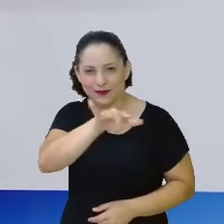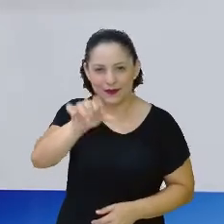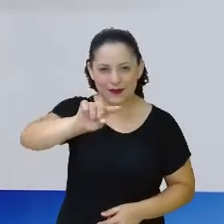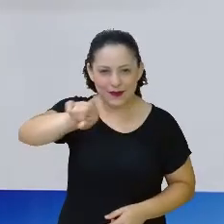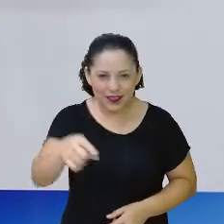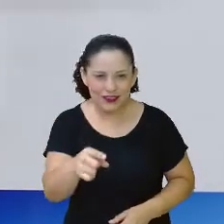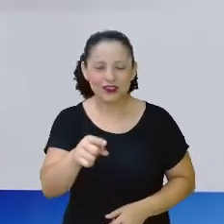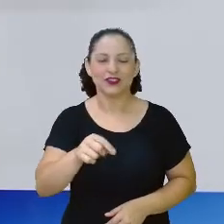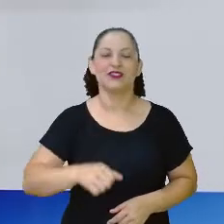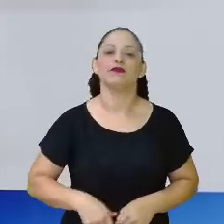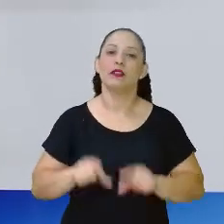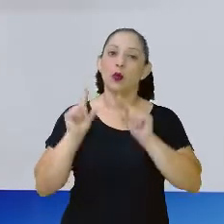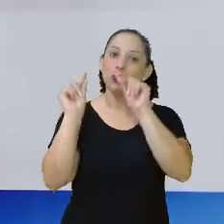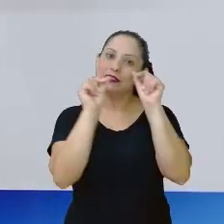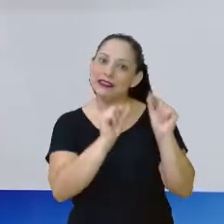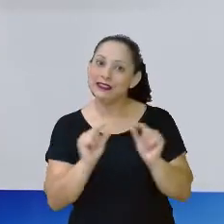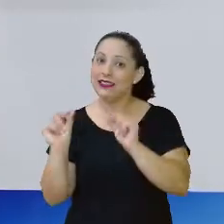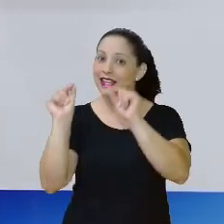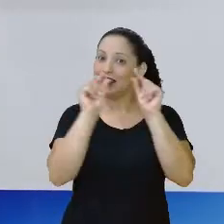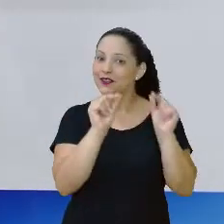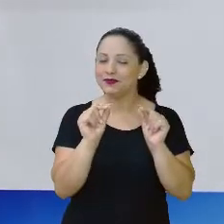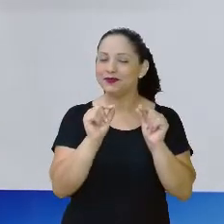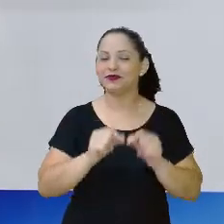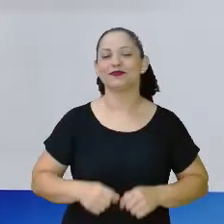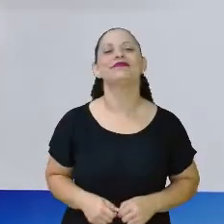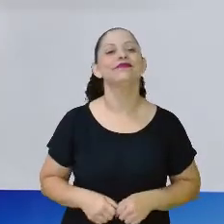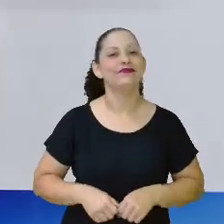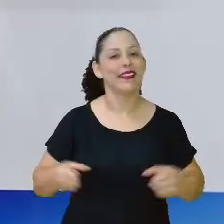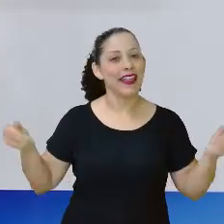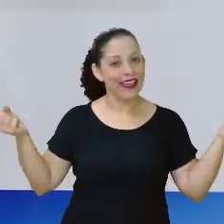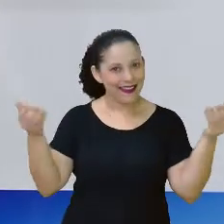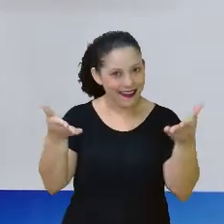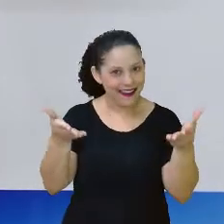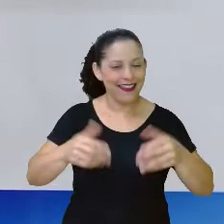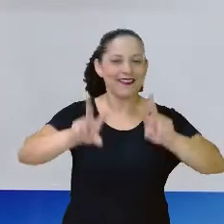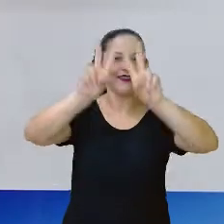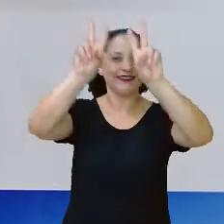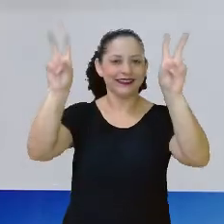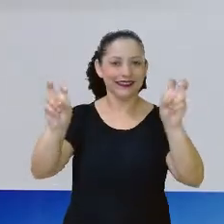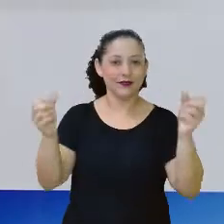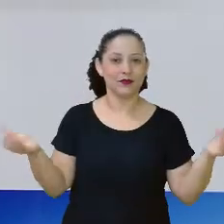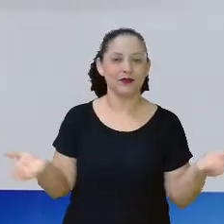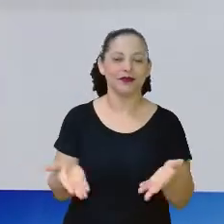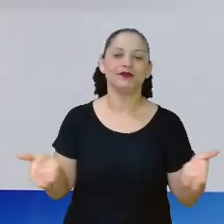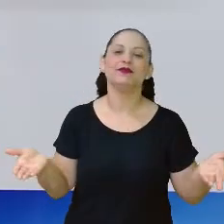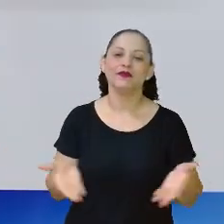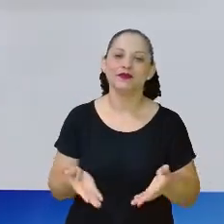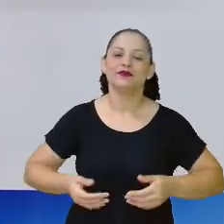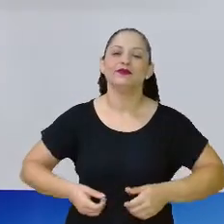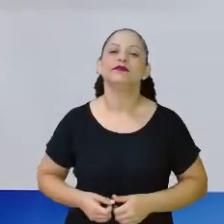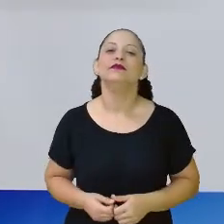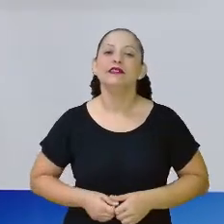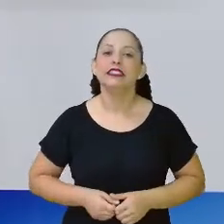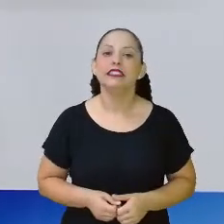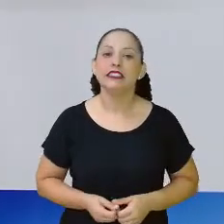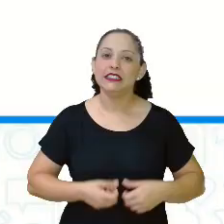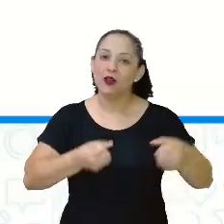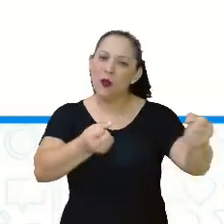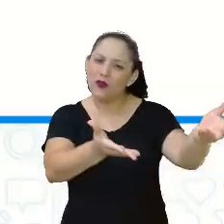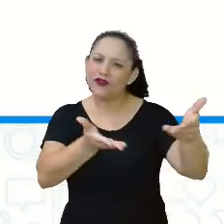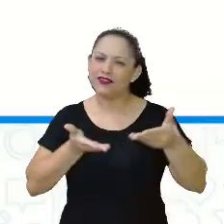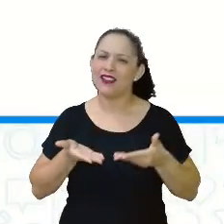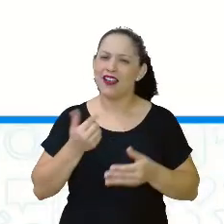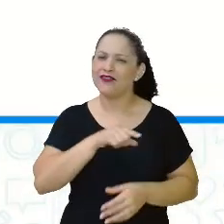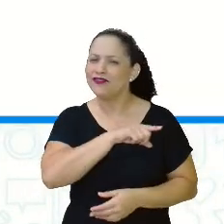monetário, nosso dinheiro? Pois é, é sobre isso que a gente vai falar, aí eu já faço um convite para